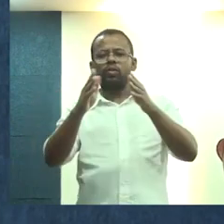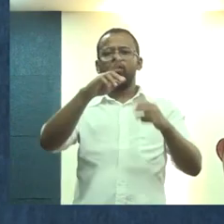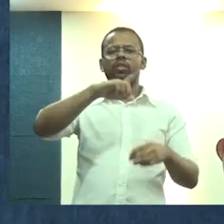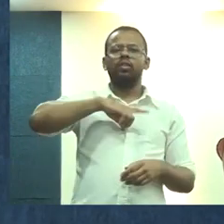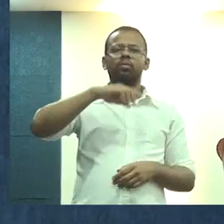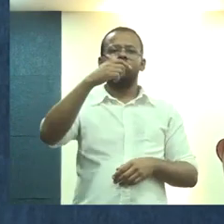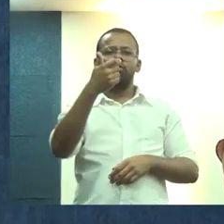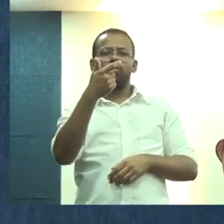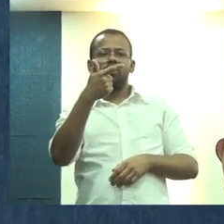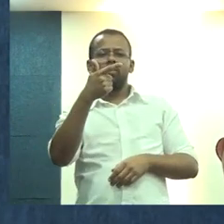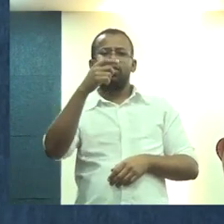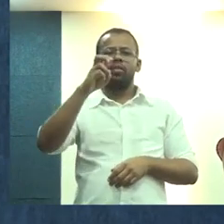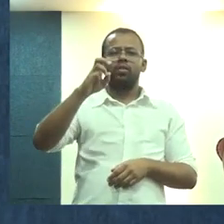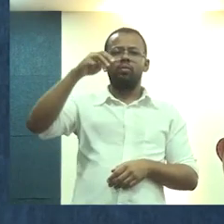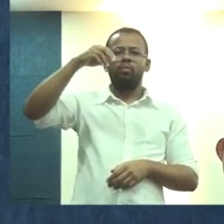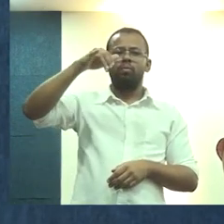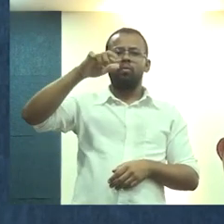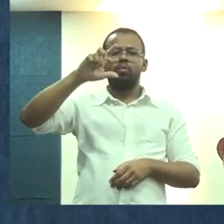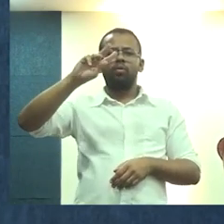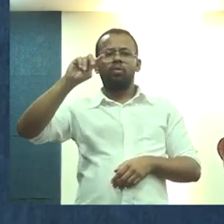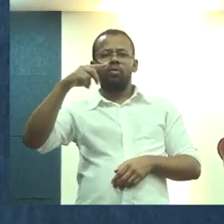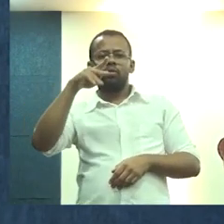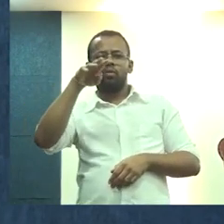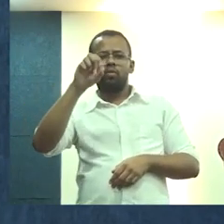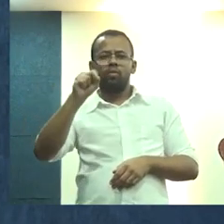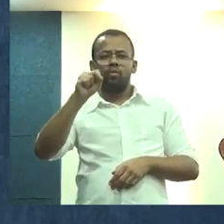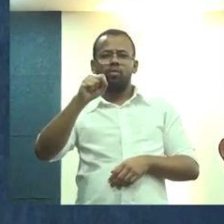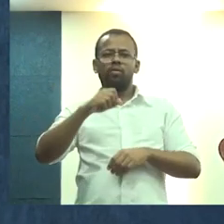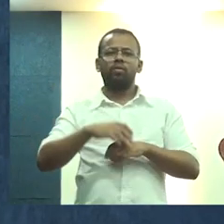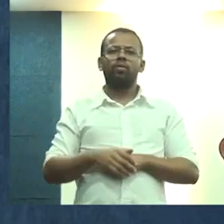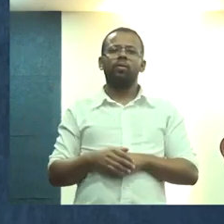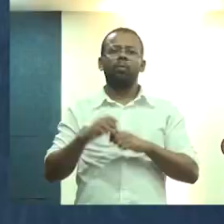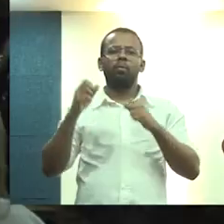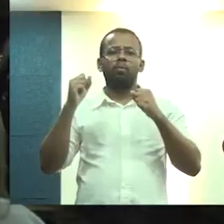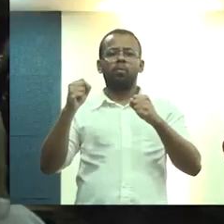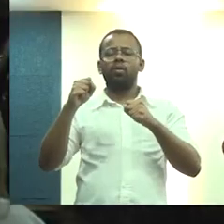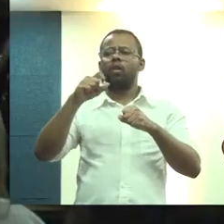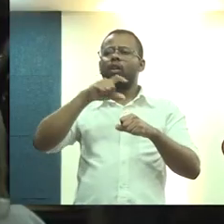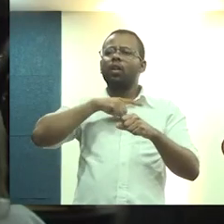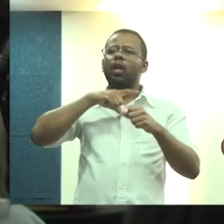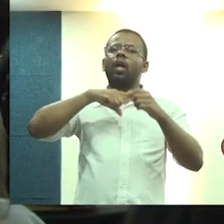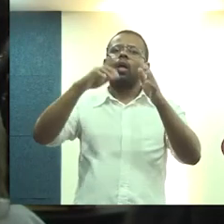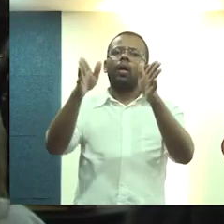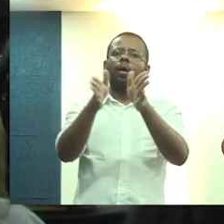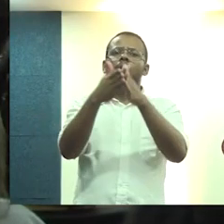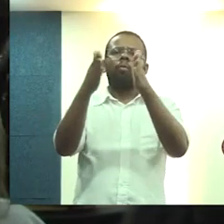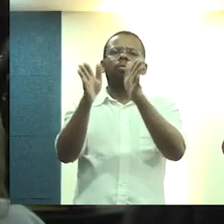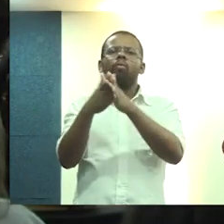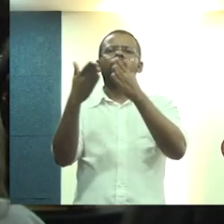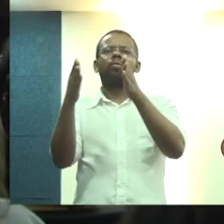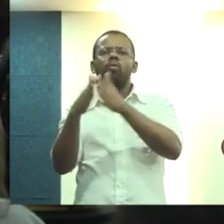25 milhões de famílias que precisam reformar suas casas, porque se a precariedade também não